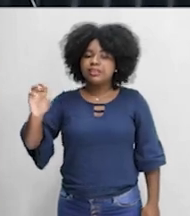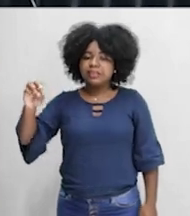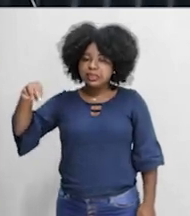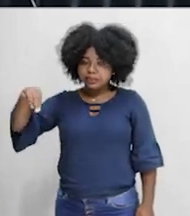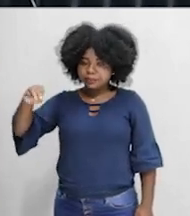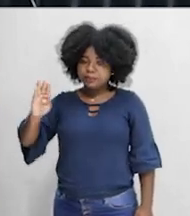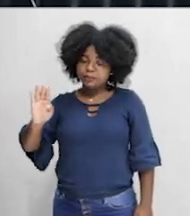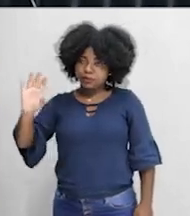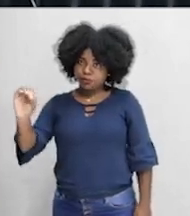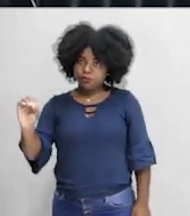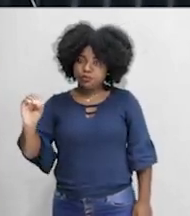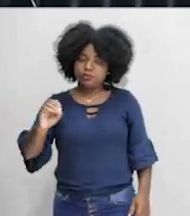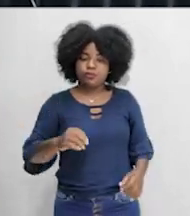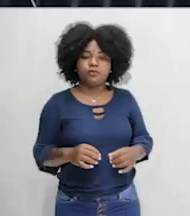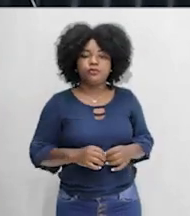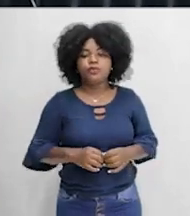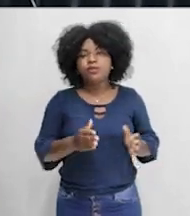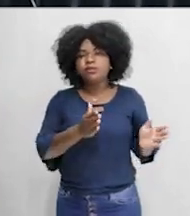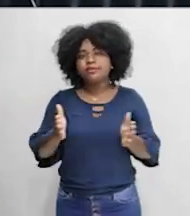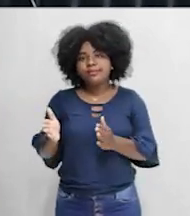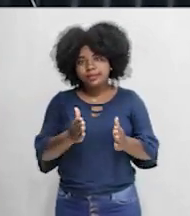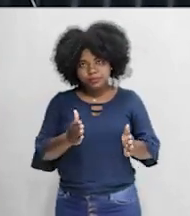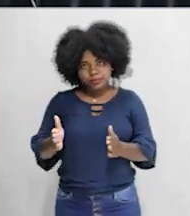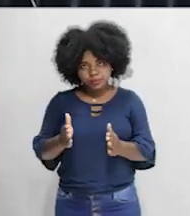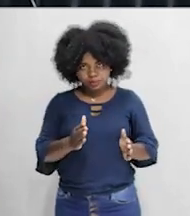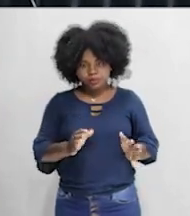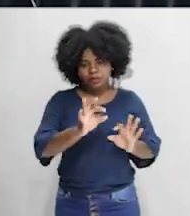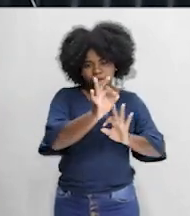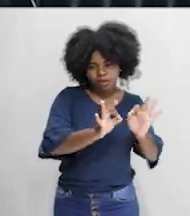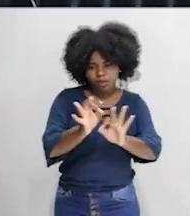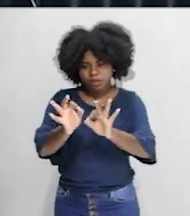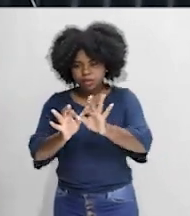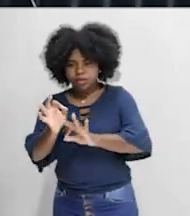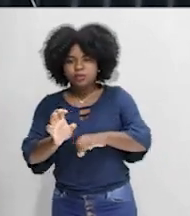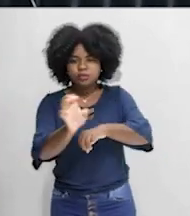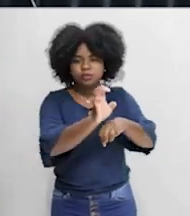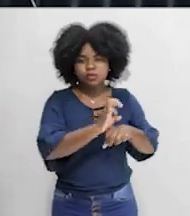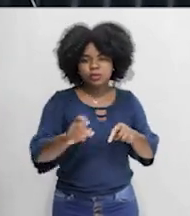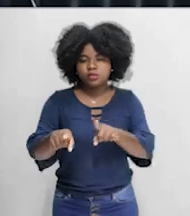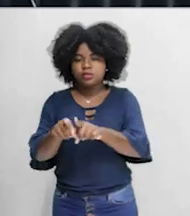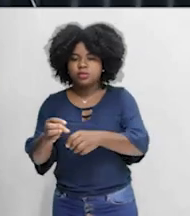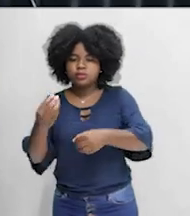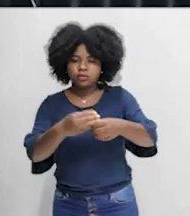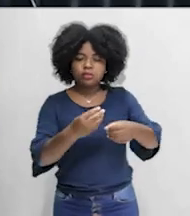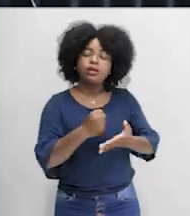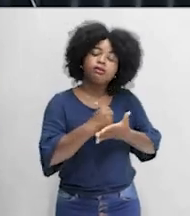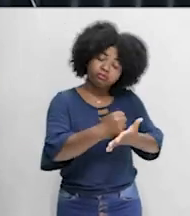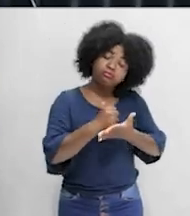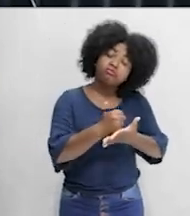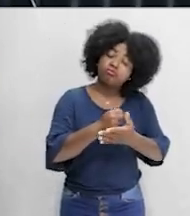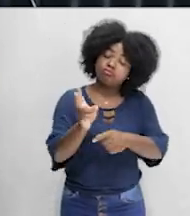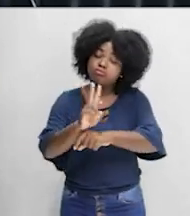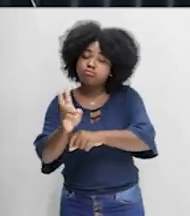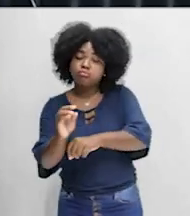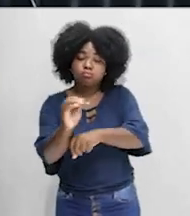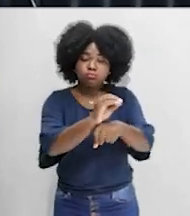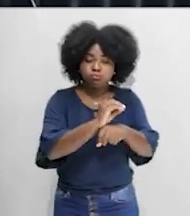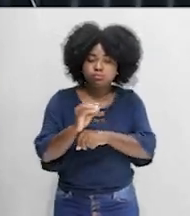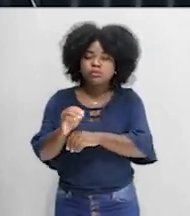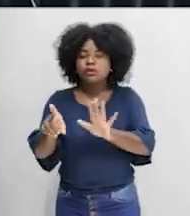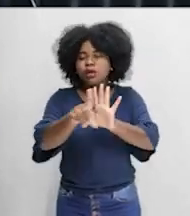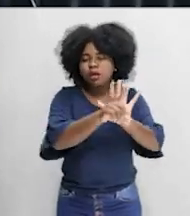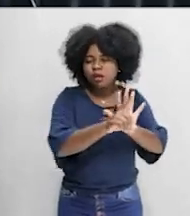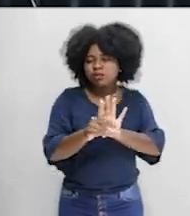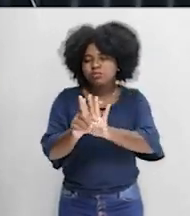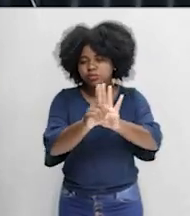os órgãos executores. E nesse processo, os estados e os municípios também podem ajudar nessa fiscalização e execução dessas leis, através